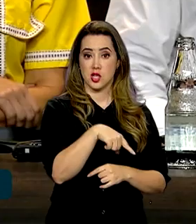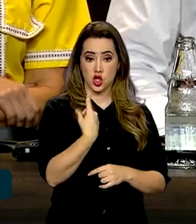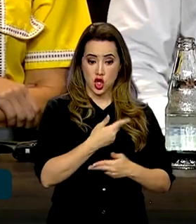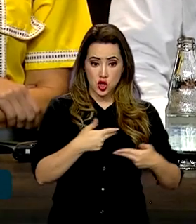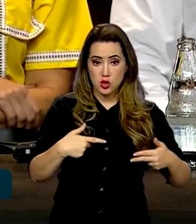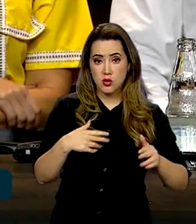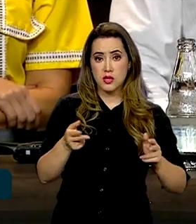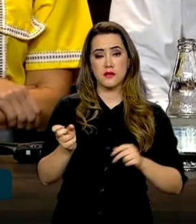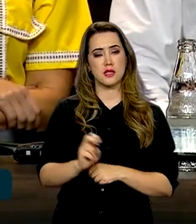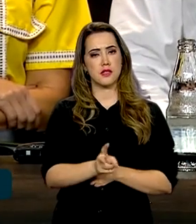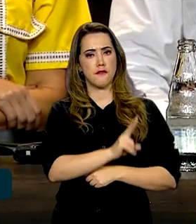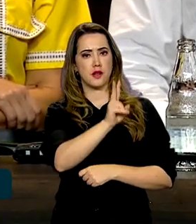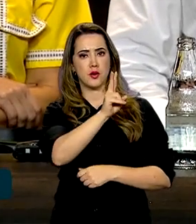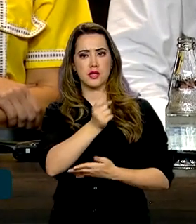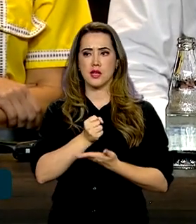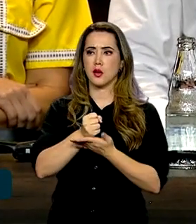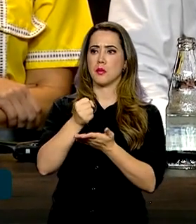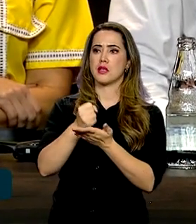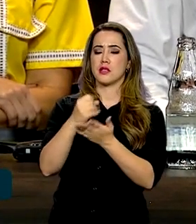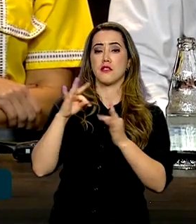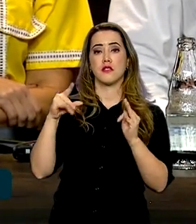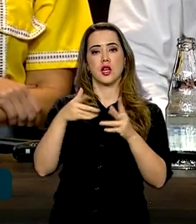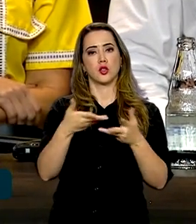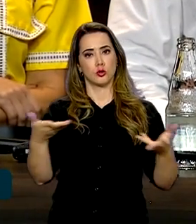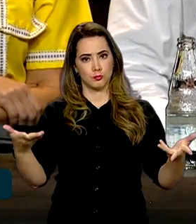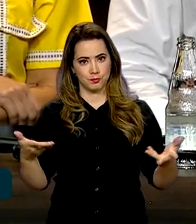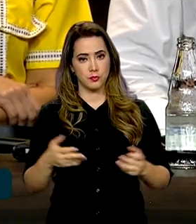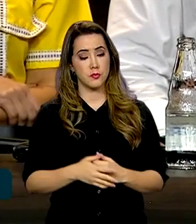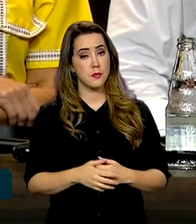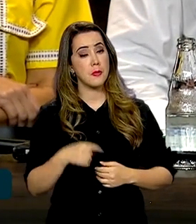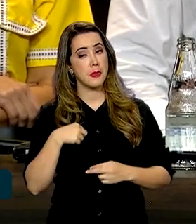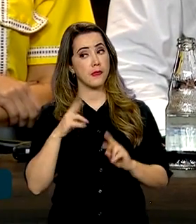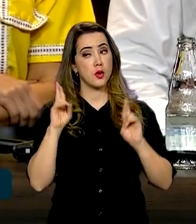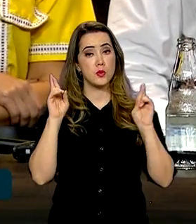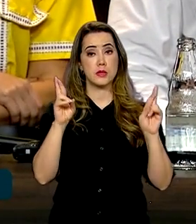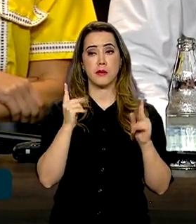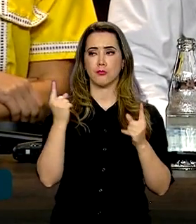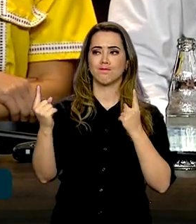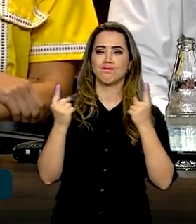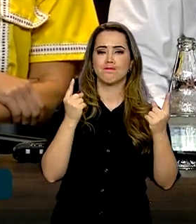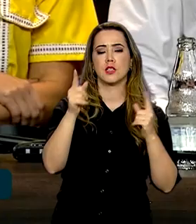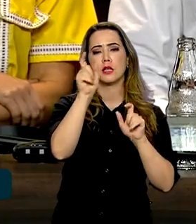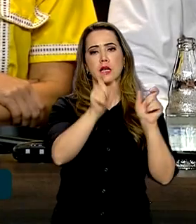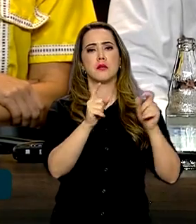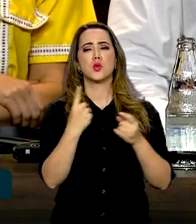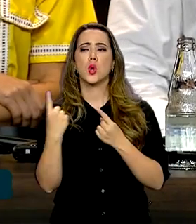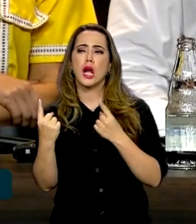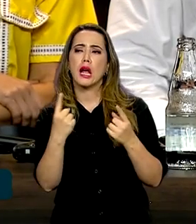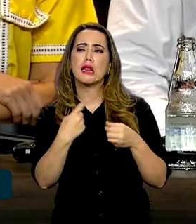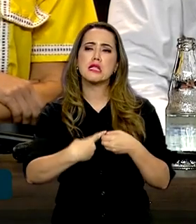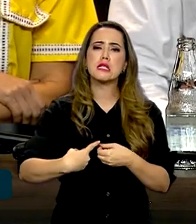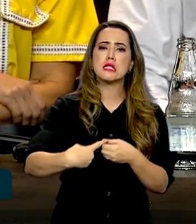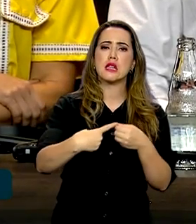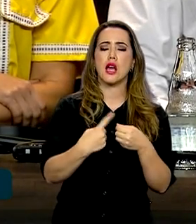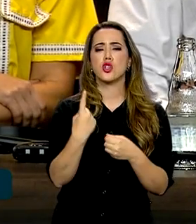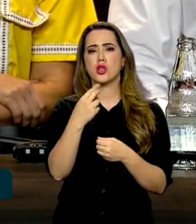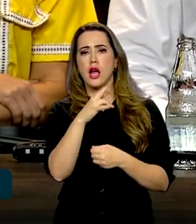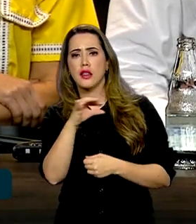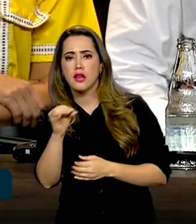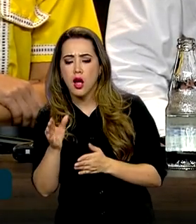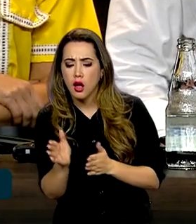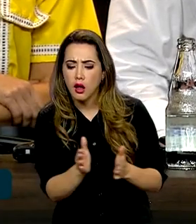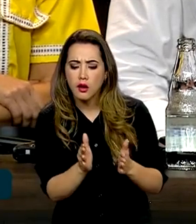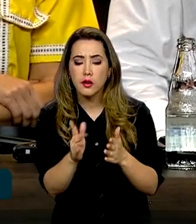a serviço de todos. Espero que cada pessoa, cada cidade, cada rio e cada